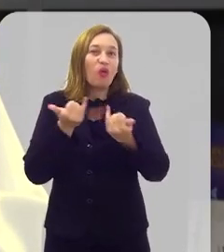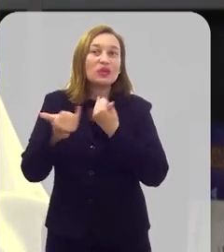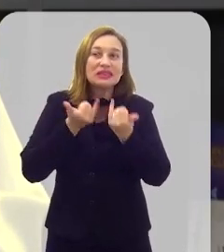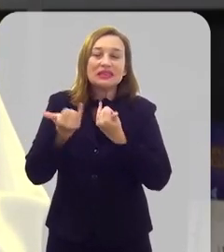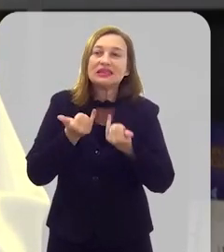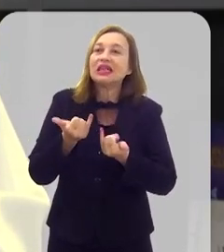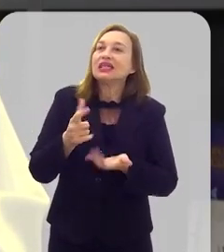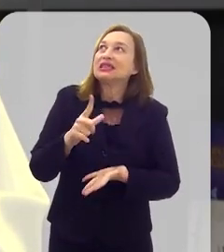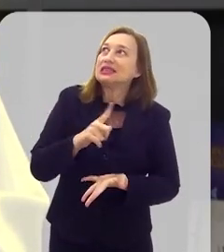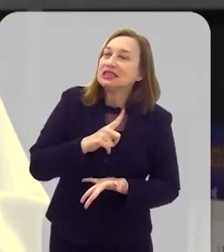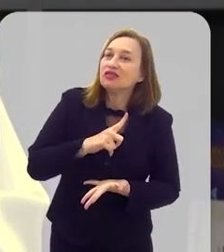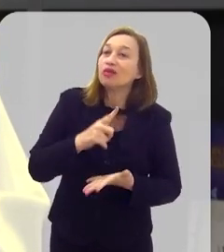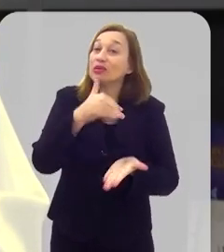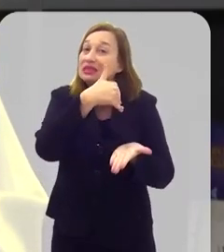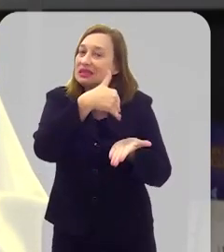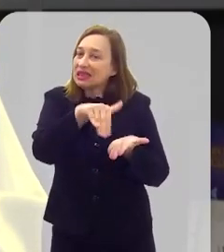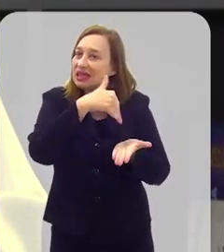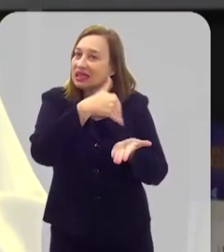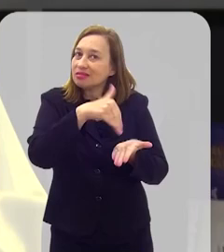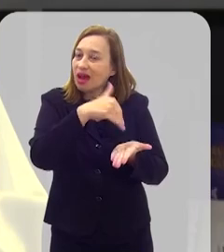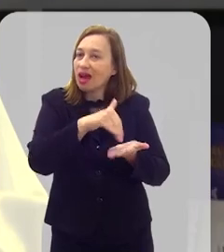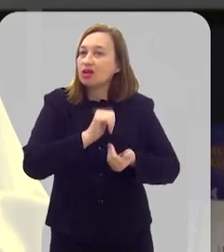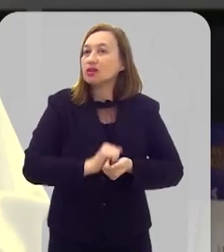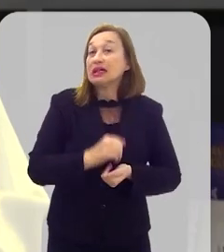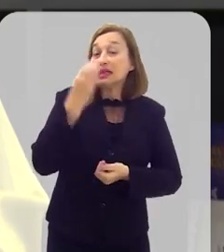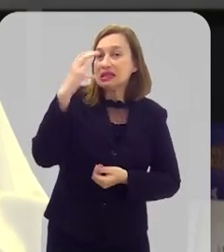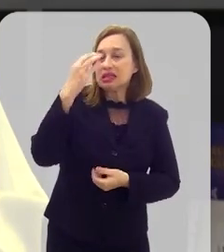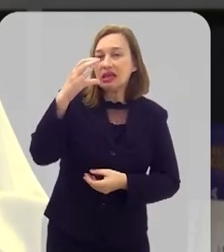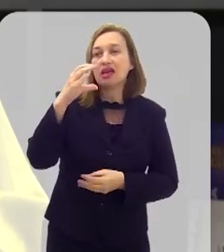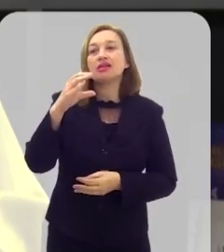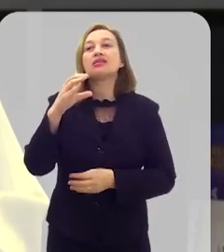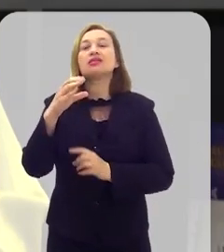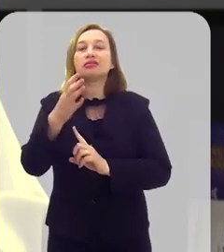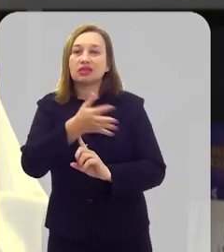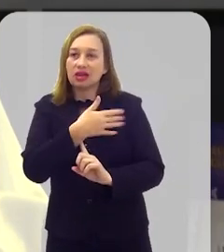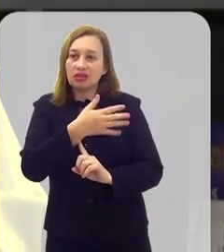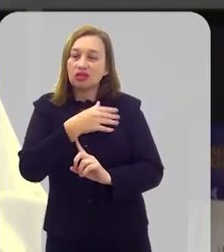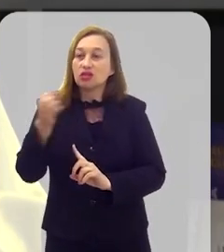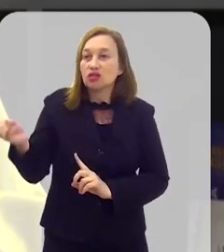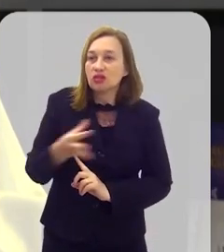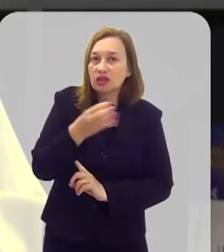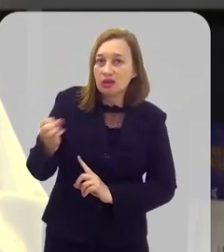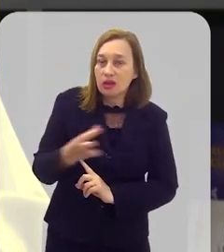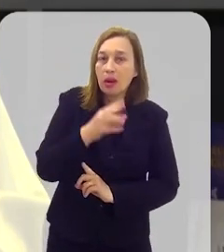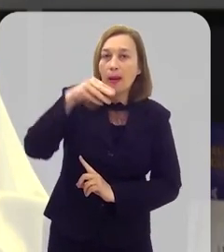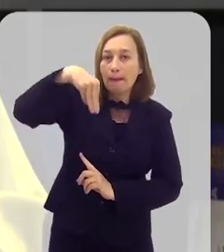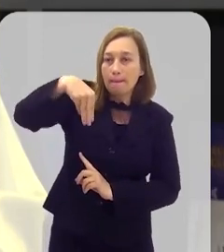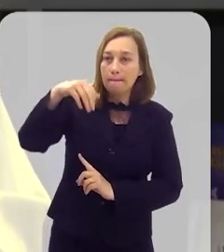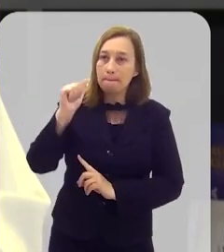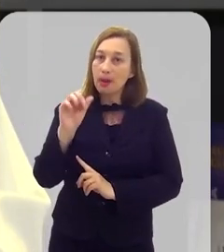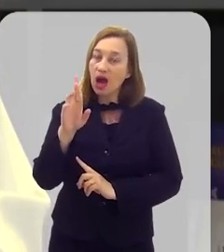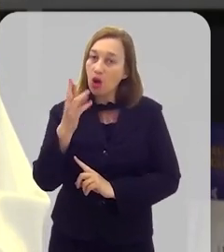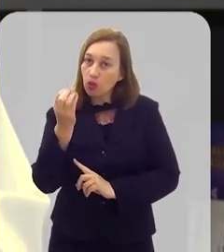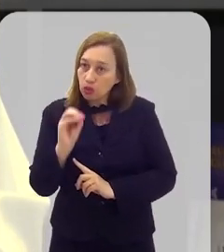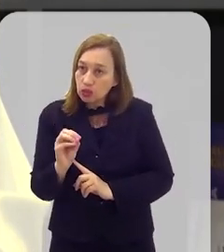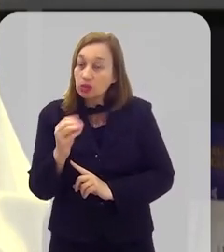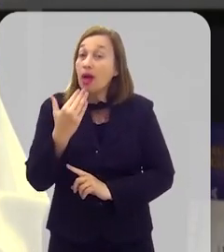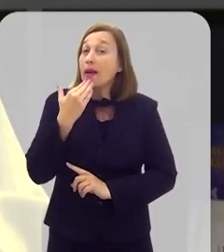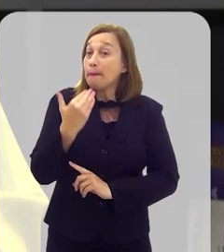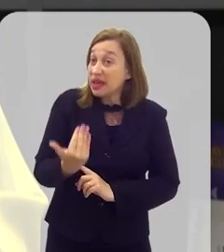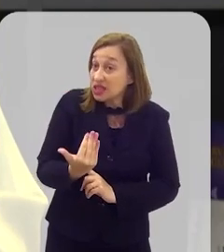Nós estivemos com o secretário de Ciência e Tecnologia e Inovação, senhor Mauro, e